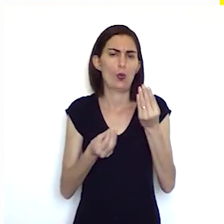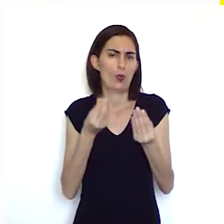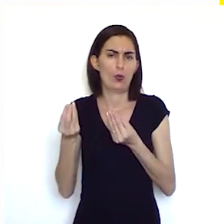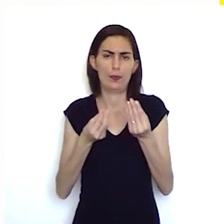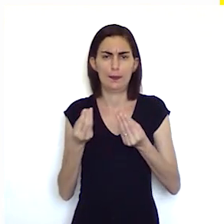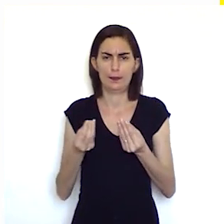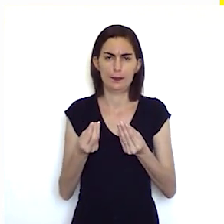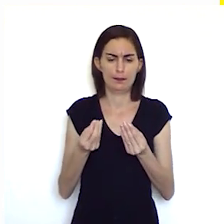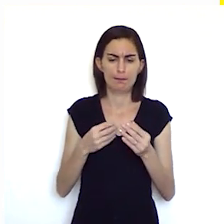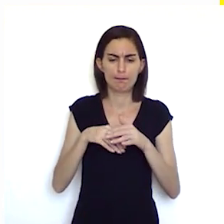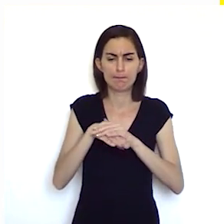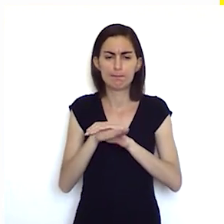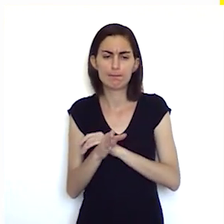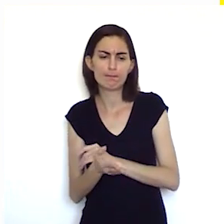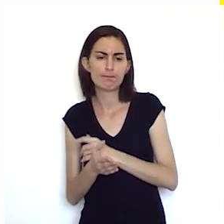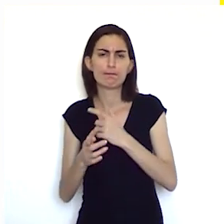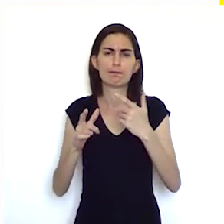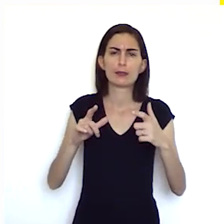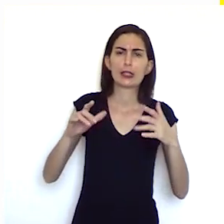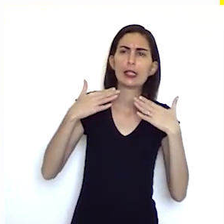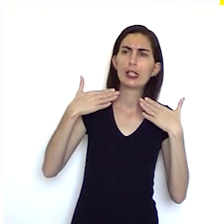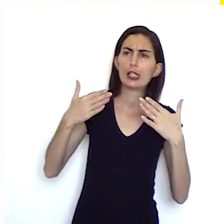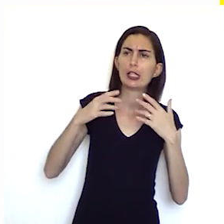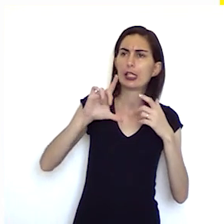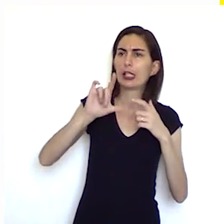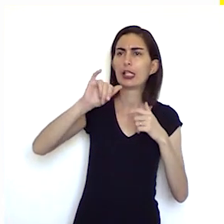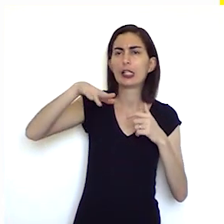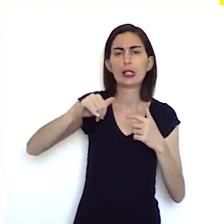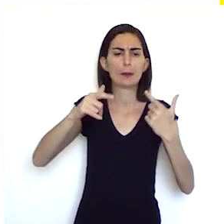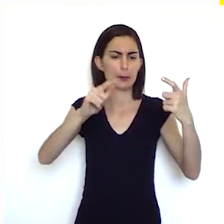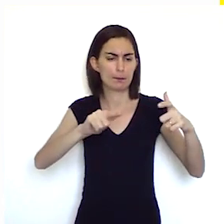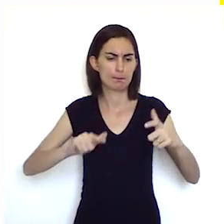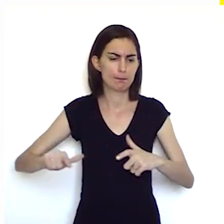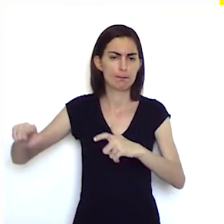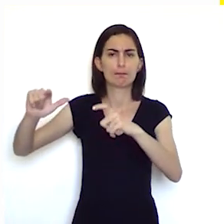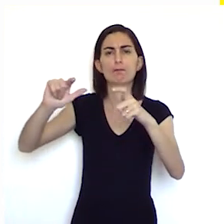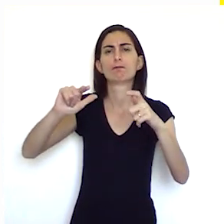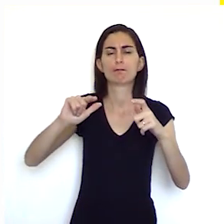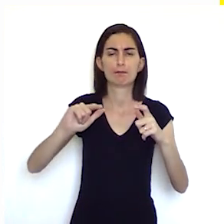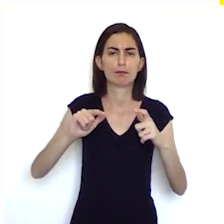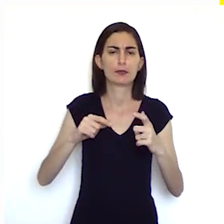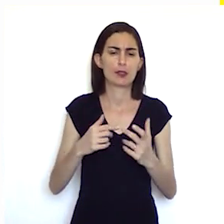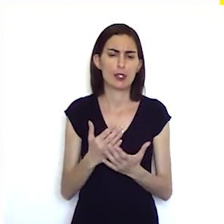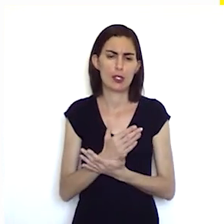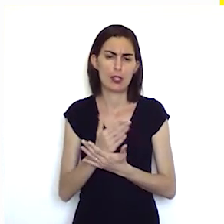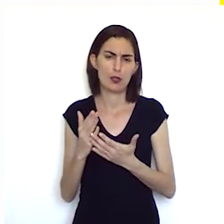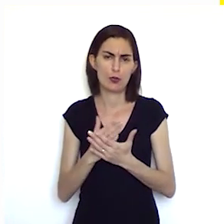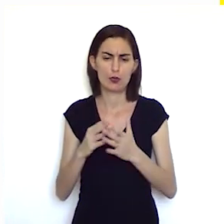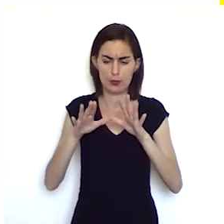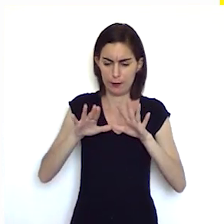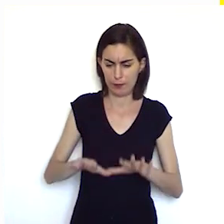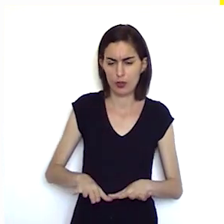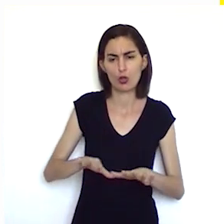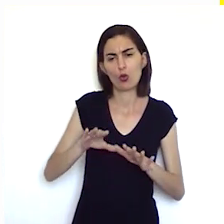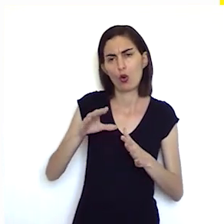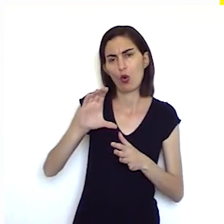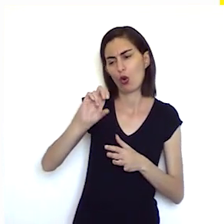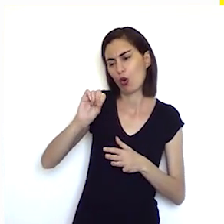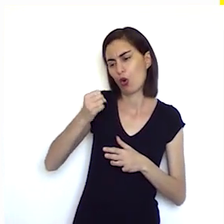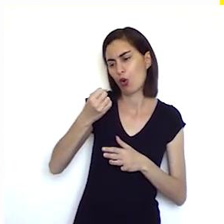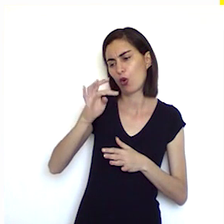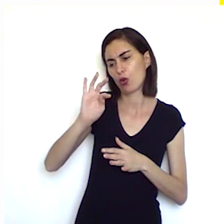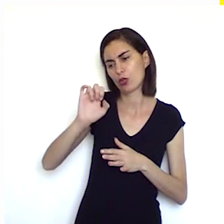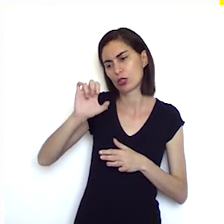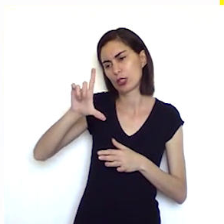específica se adequando às condições climáticas de cada localidade, de cada região. As que se estabeleceram na costa leste